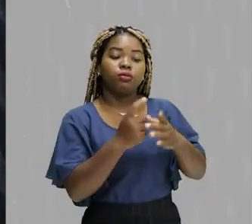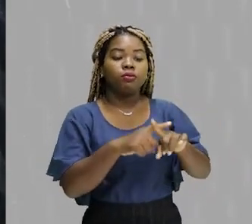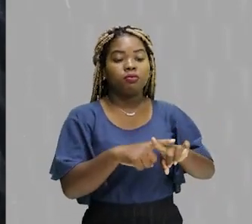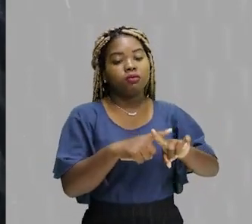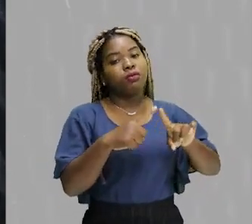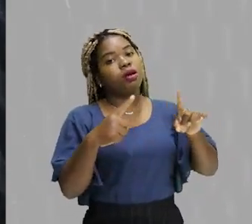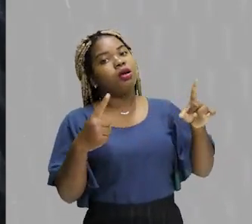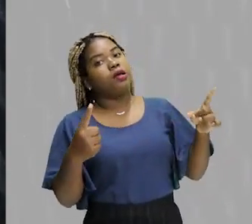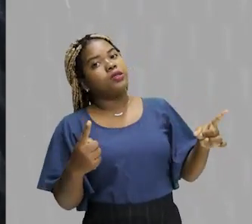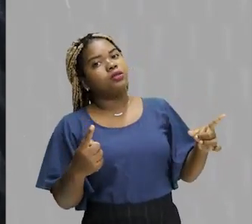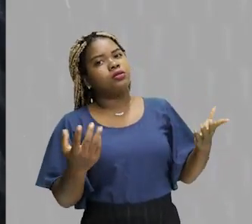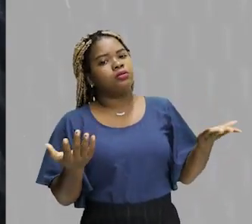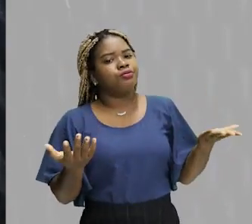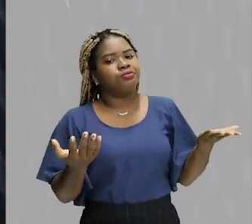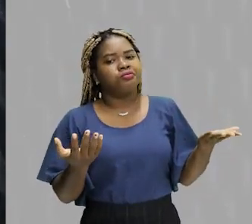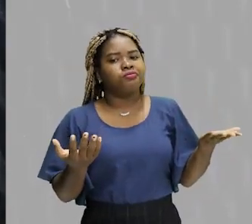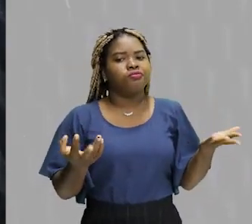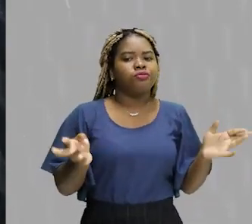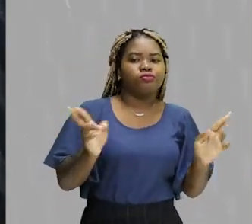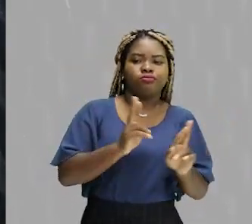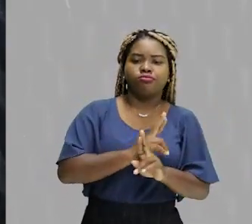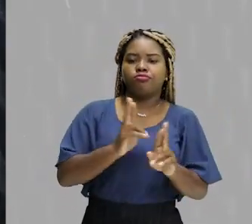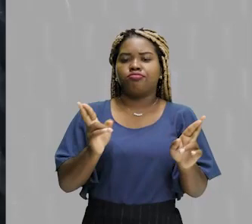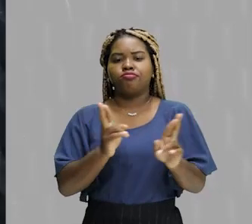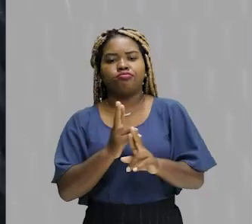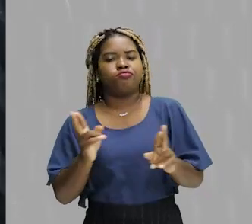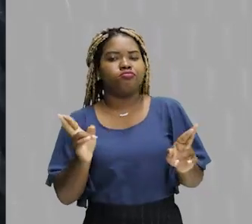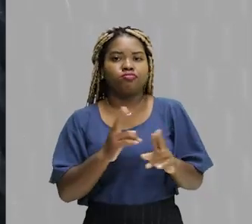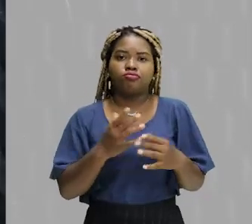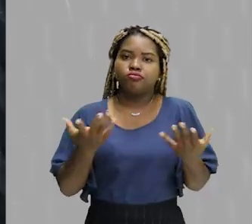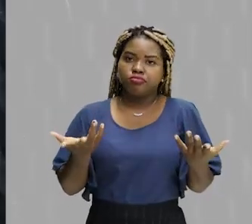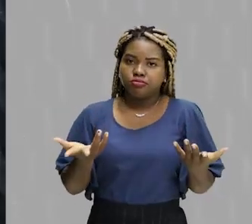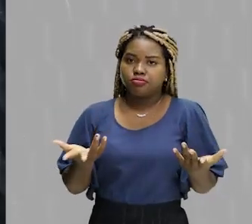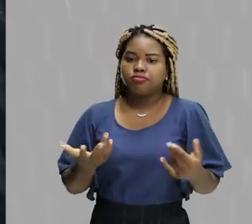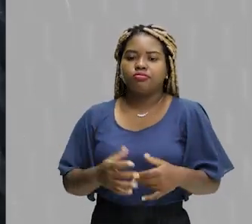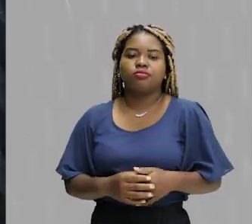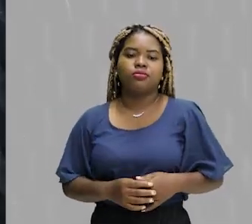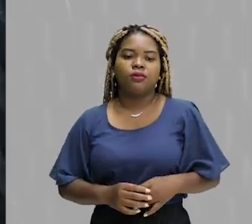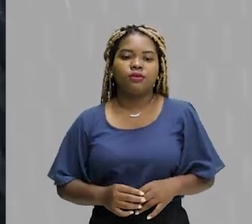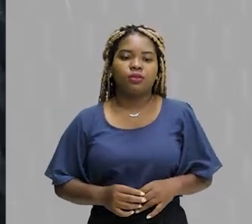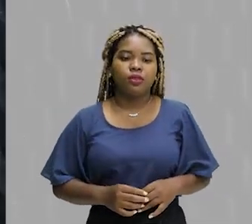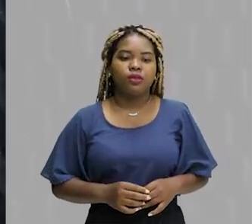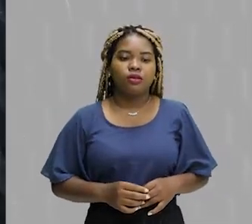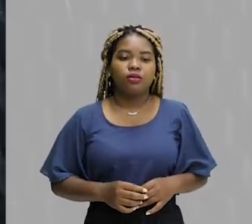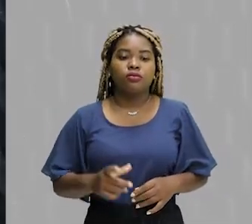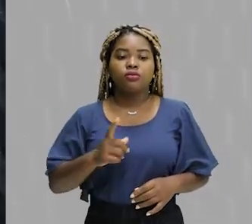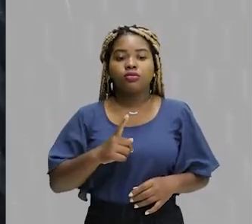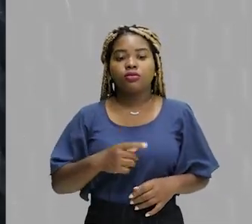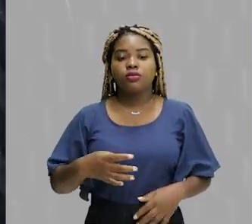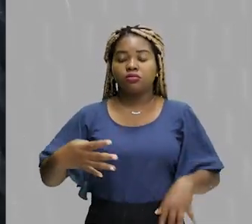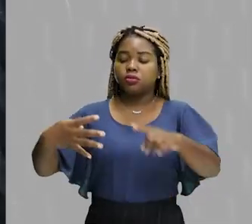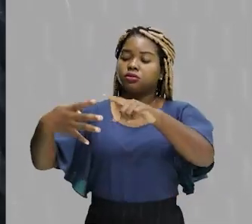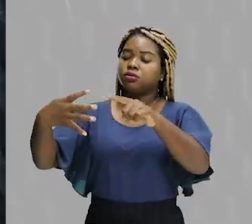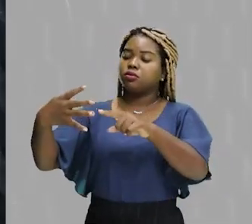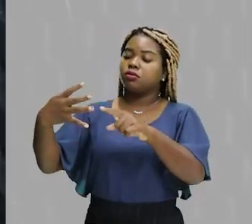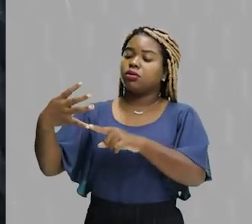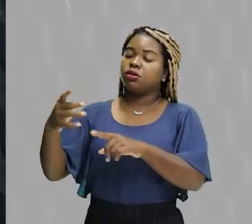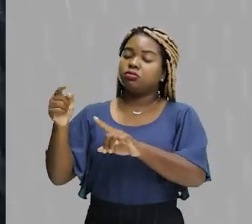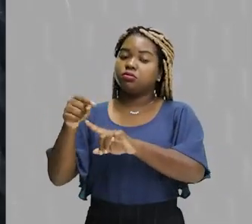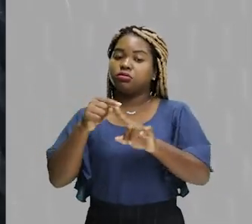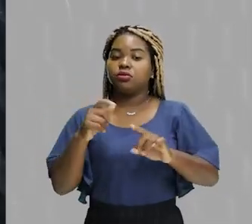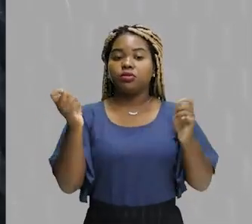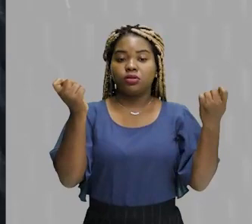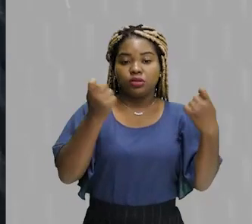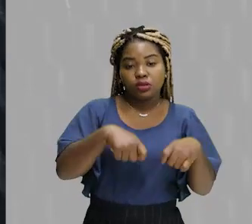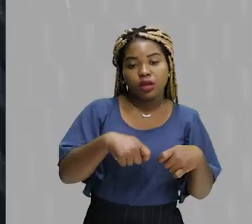não está aqui tão limitador. Então, como nós temos aqui quatro alternativas que podem